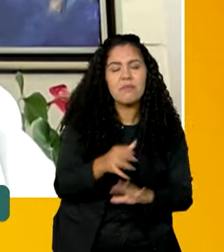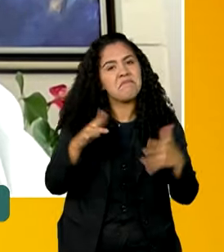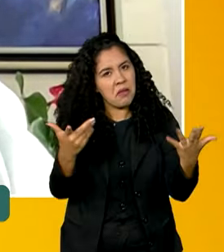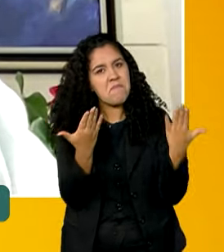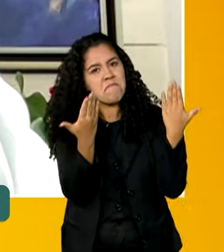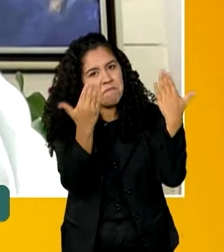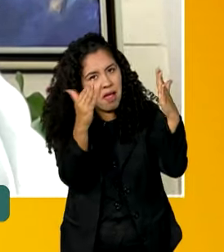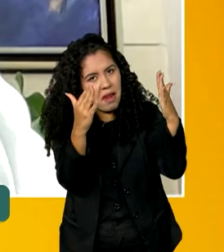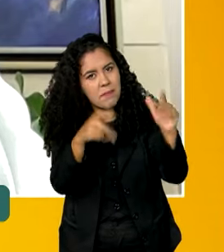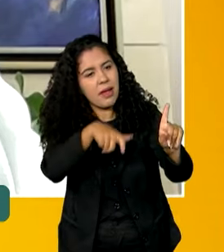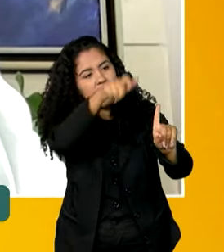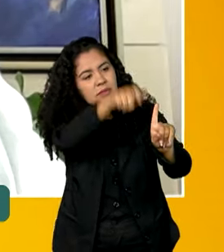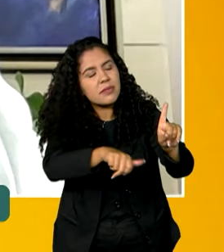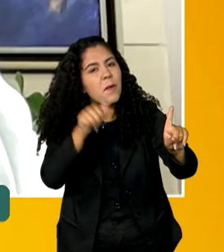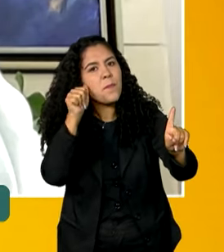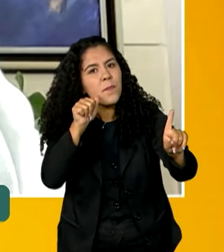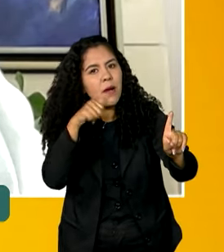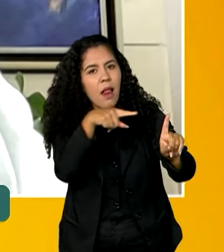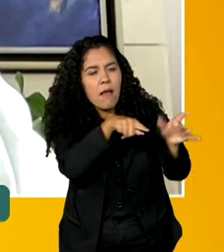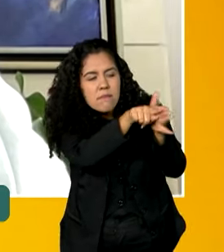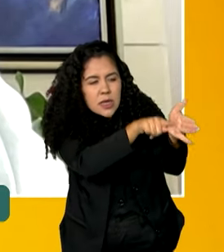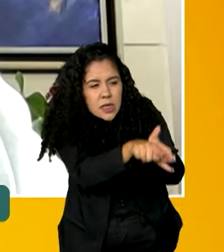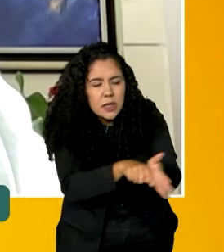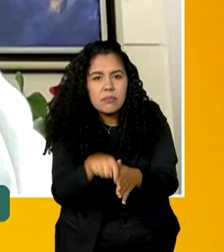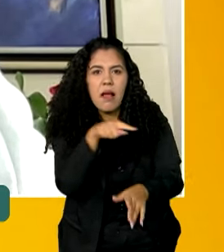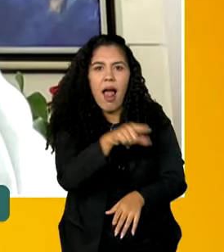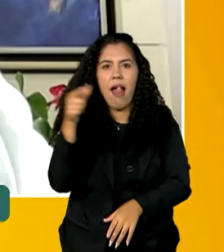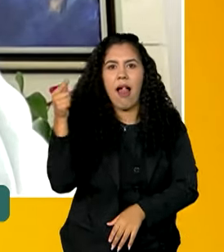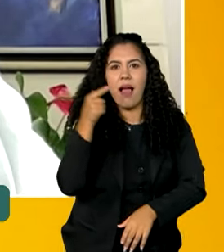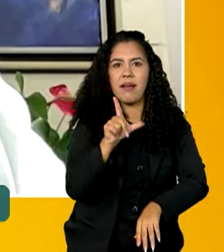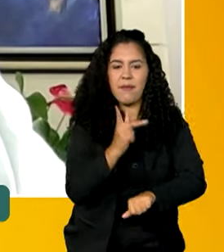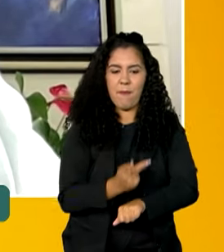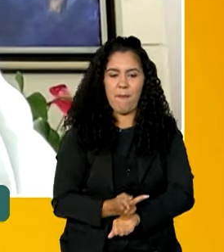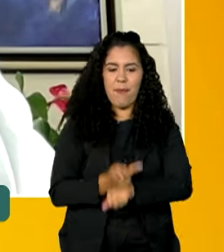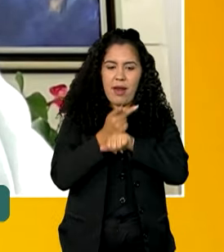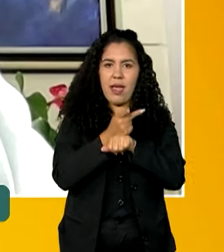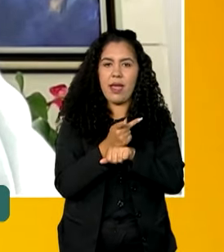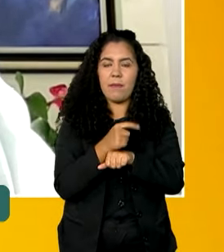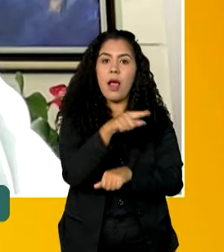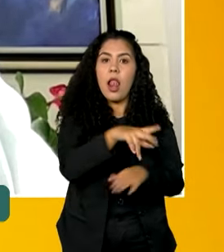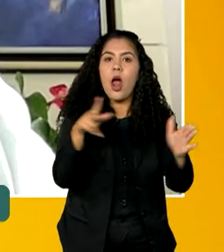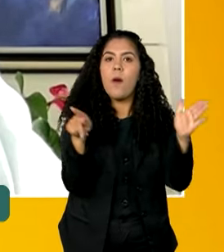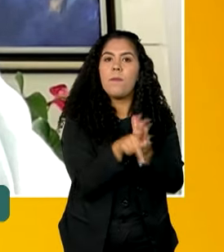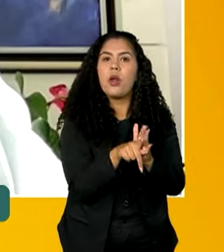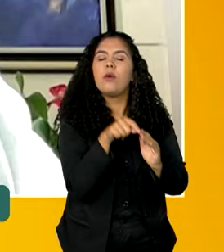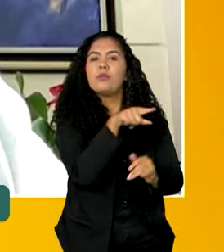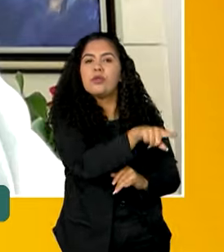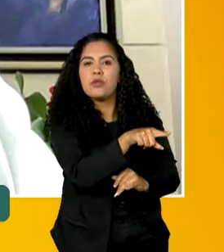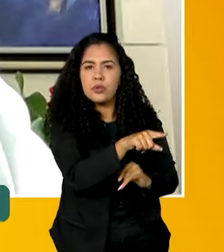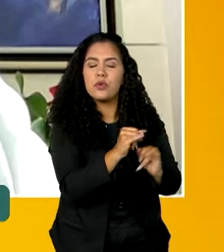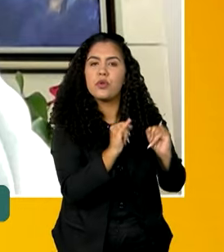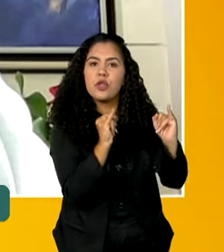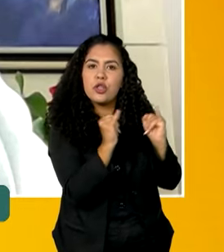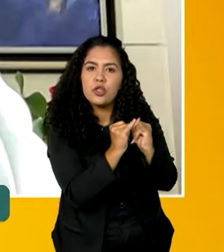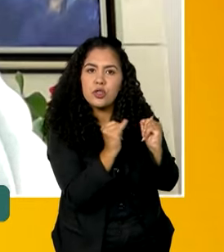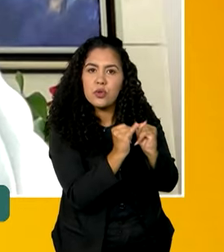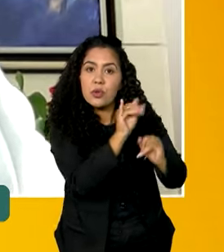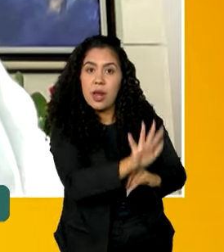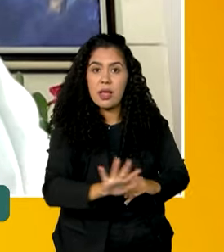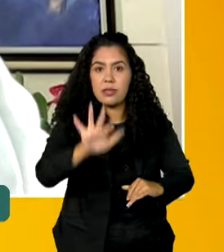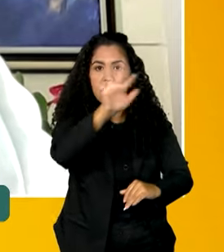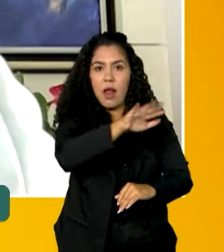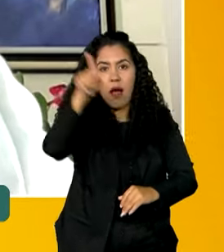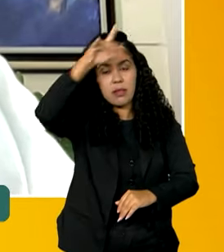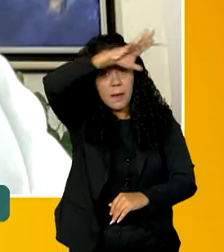pesquisadora que recebeu esse prêmio, que é uma pesquisadora do Instituto Nacional de Pesquisas da Amazônia.